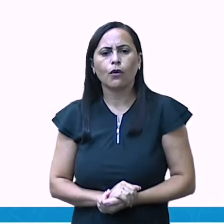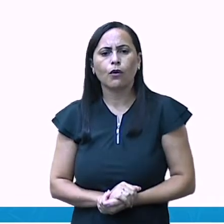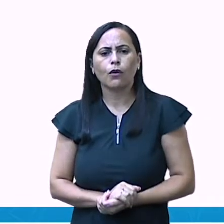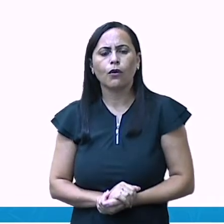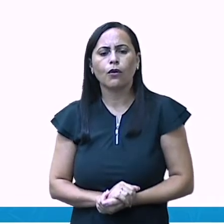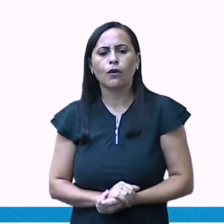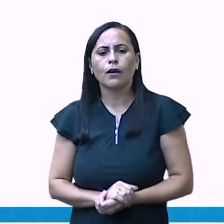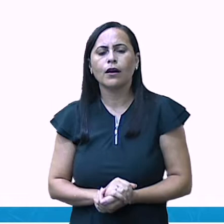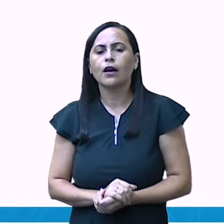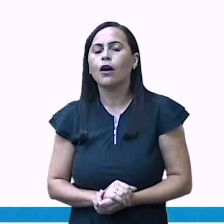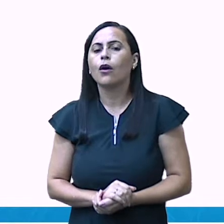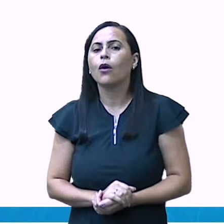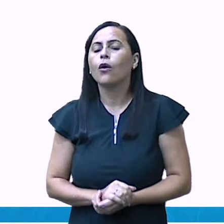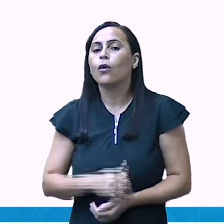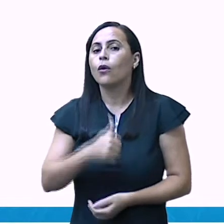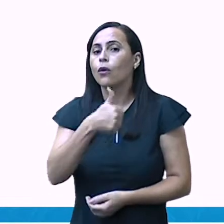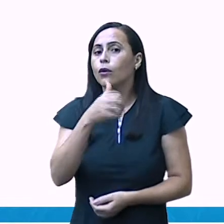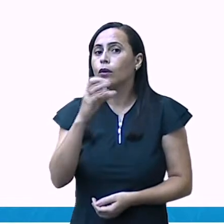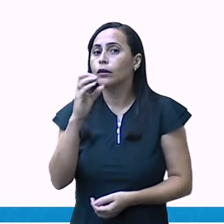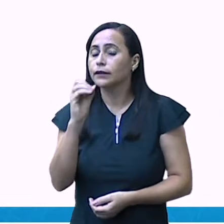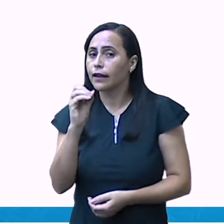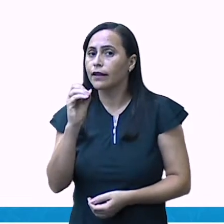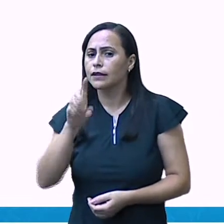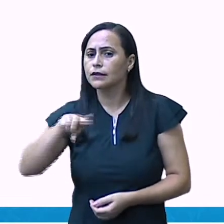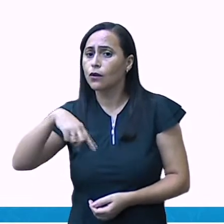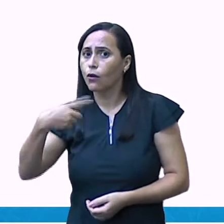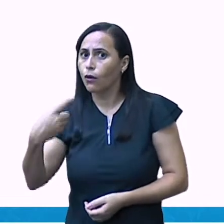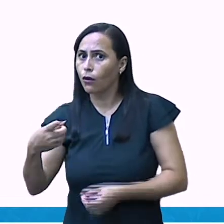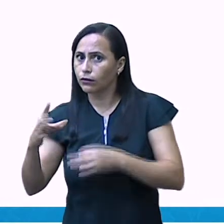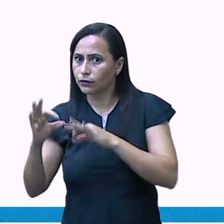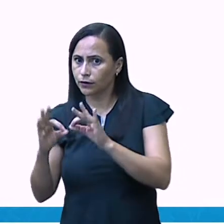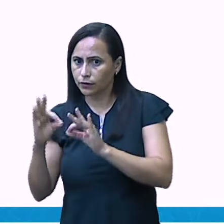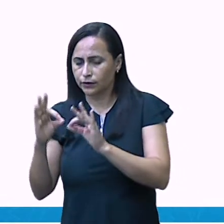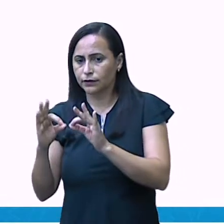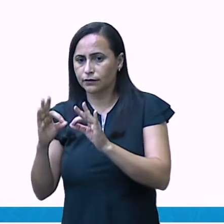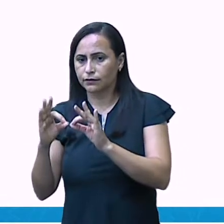número 10, ele já ocupa uma ordem diferente.